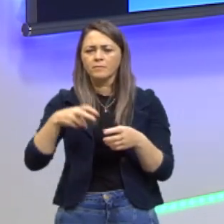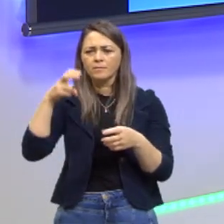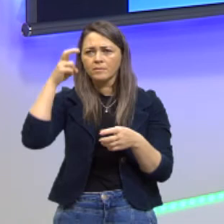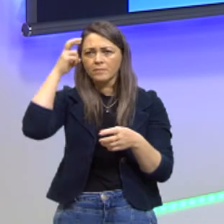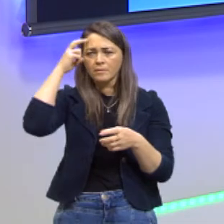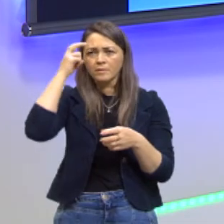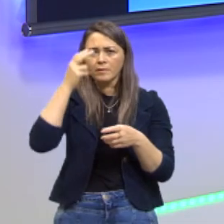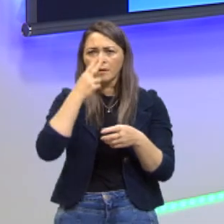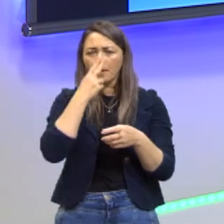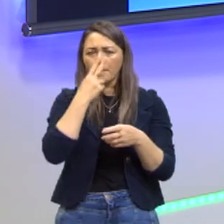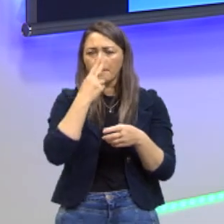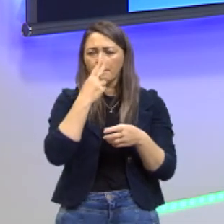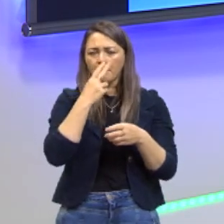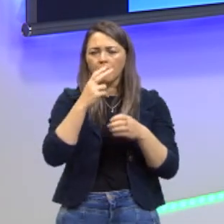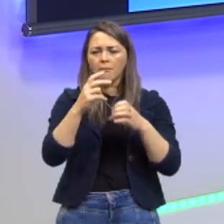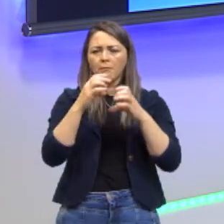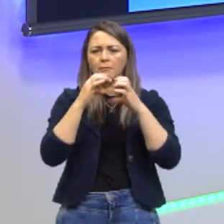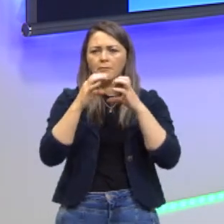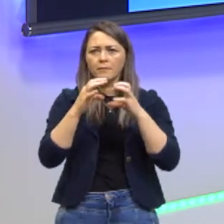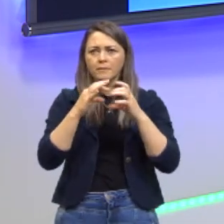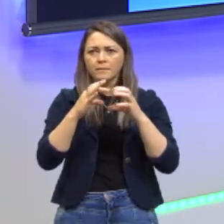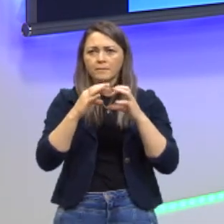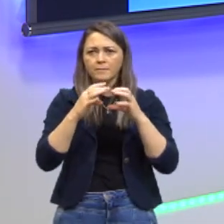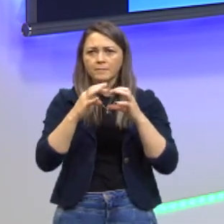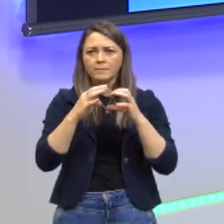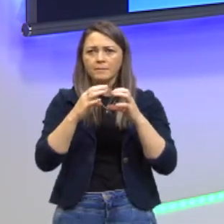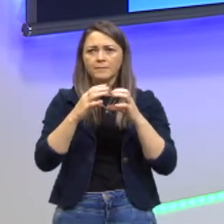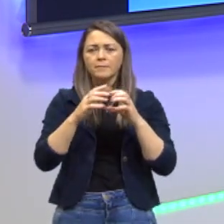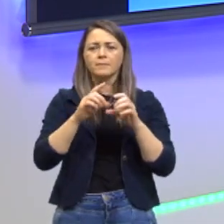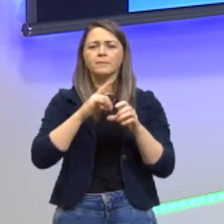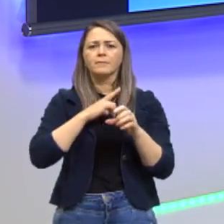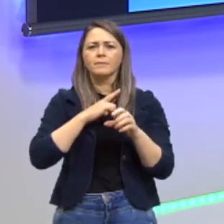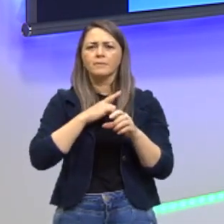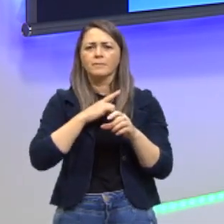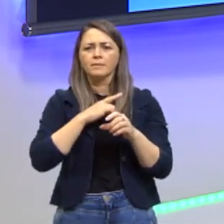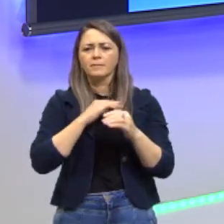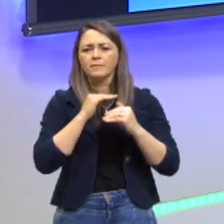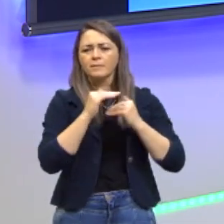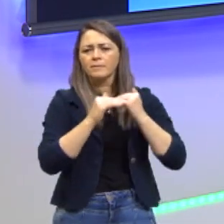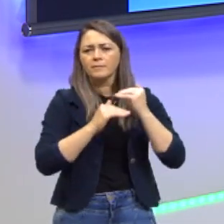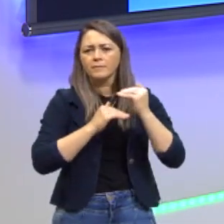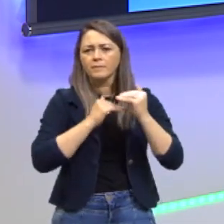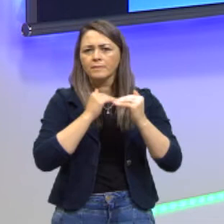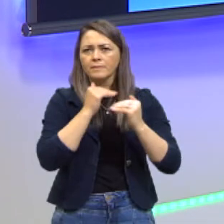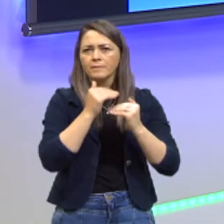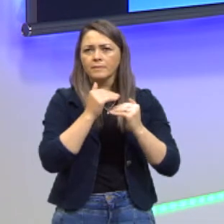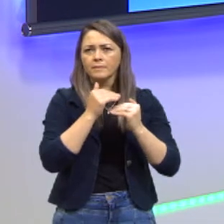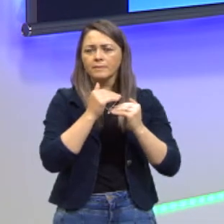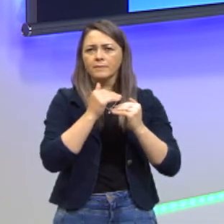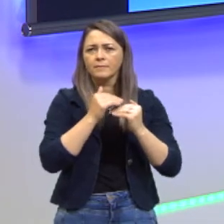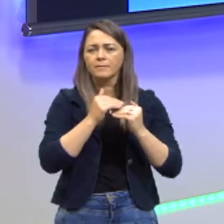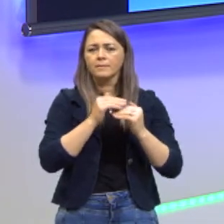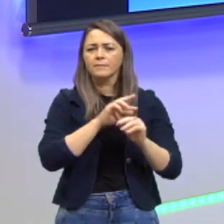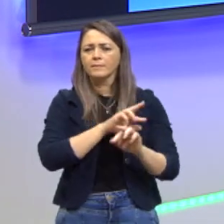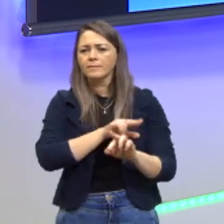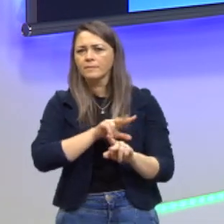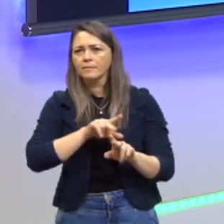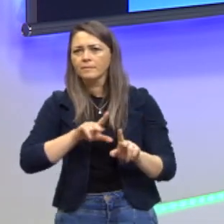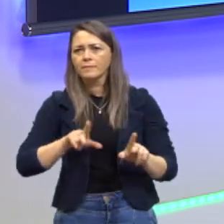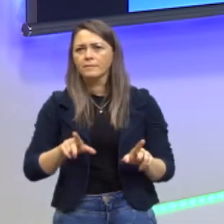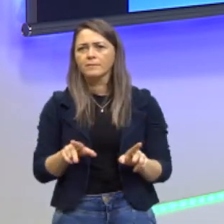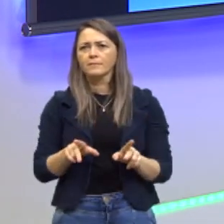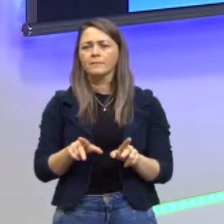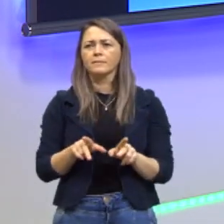o cérebro, sim. E aí nós temos, então, o desenvolvimento dessas células, a diferenciação